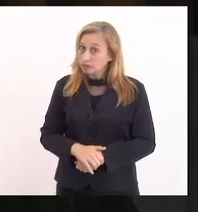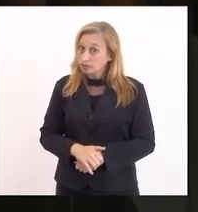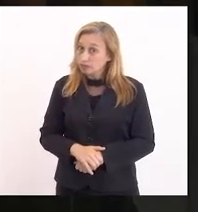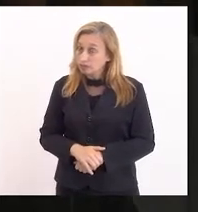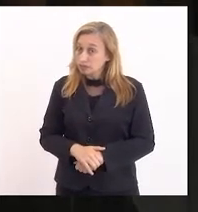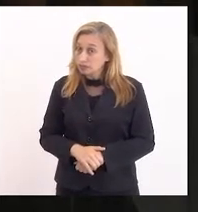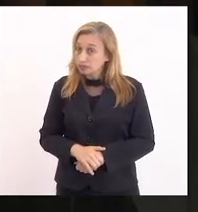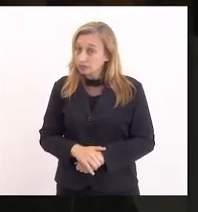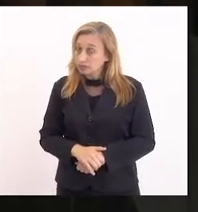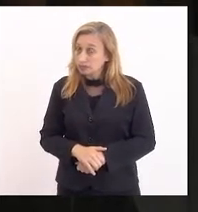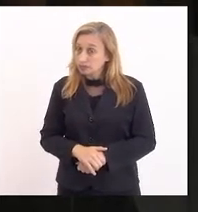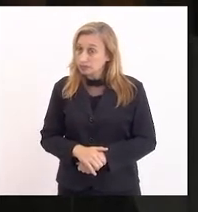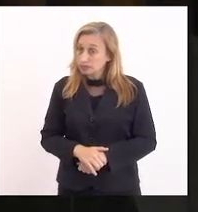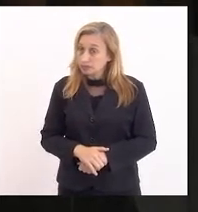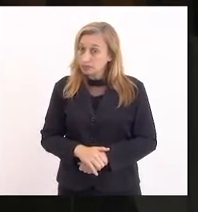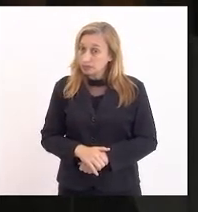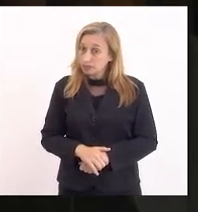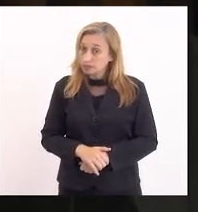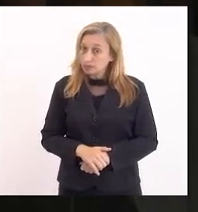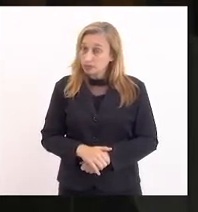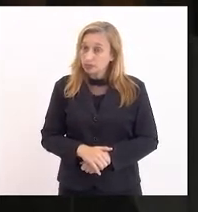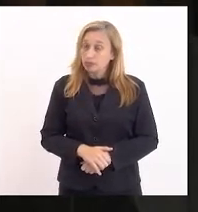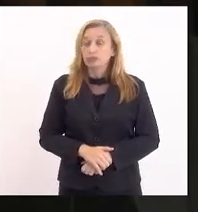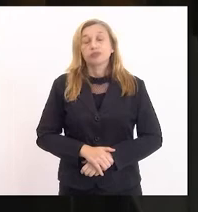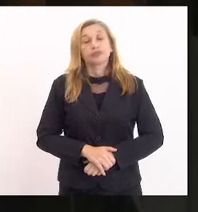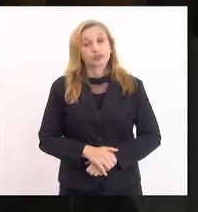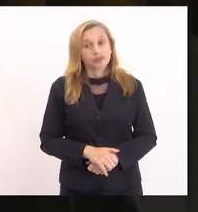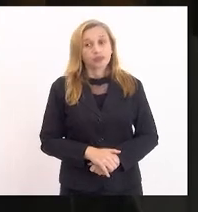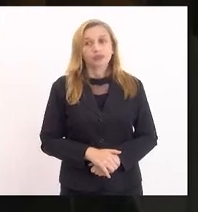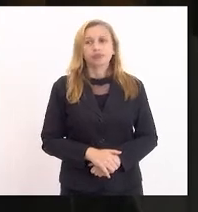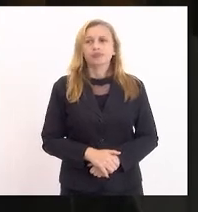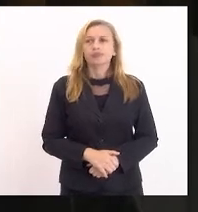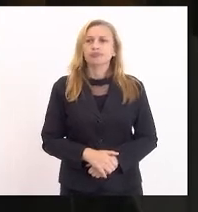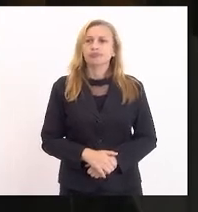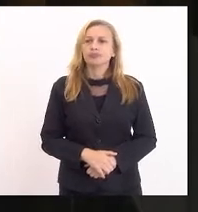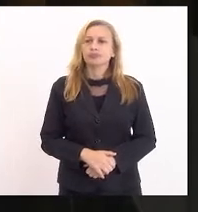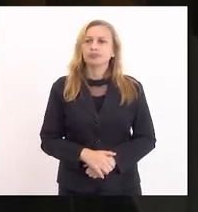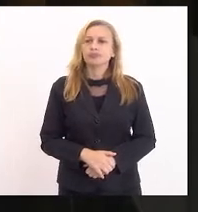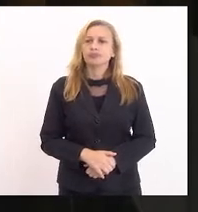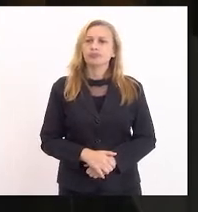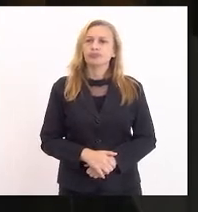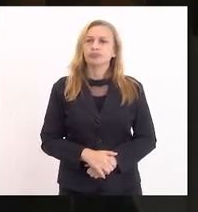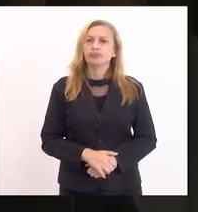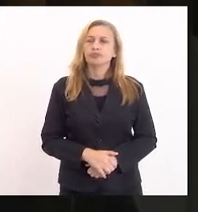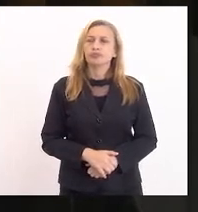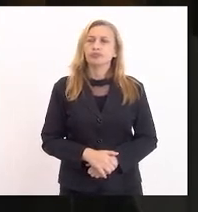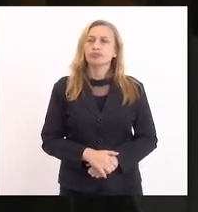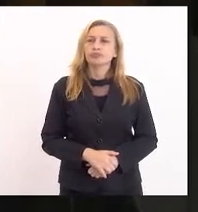claro que isso vai ser função, vai ser função